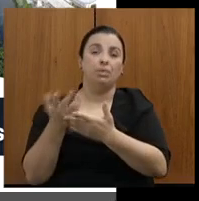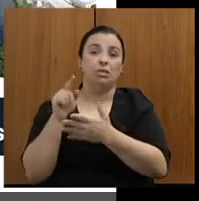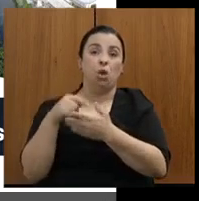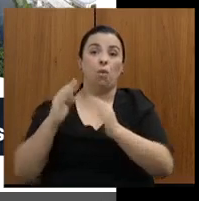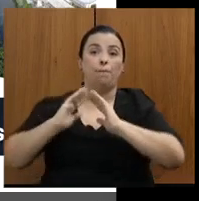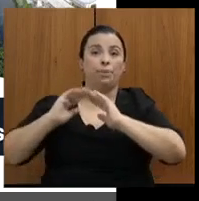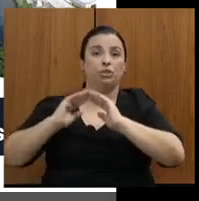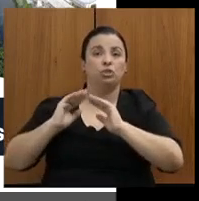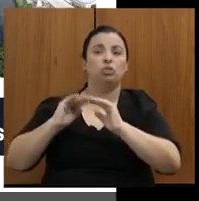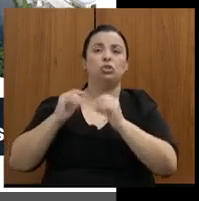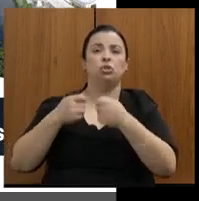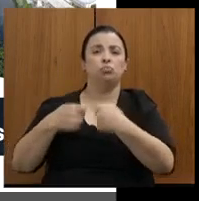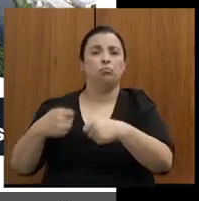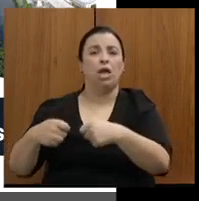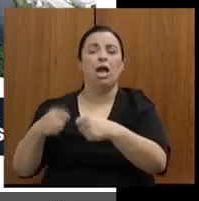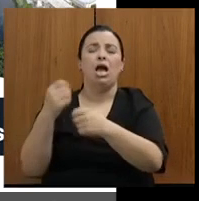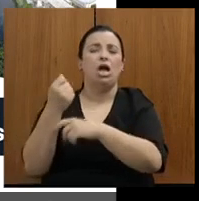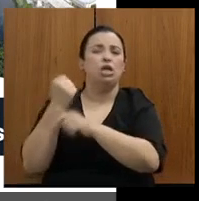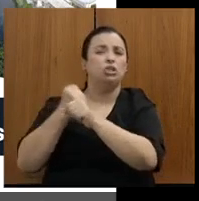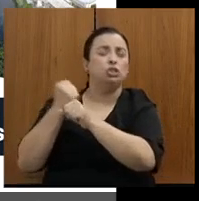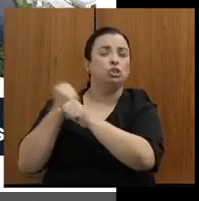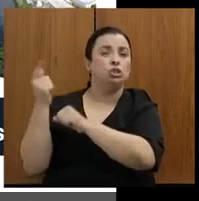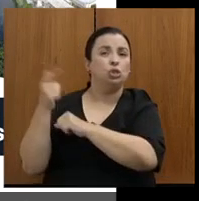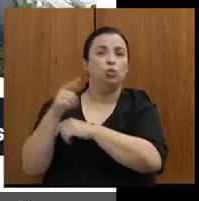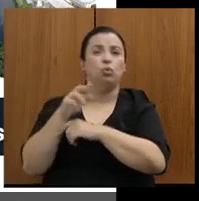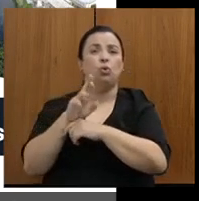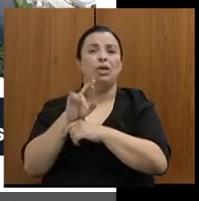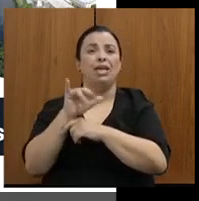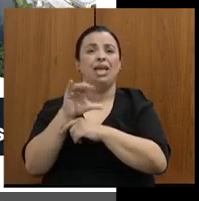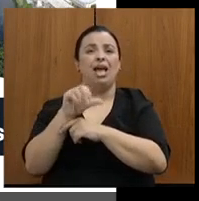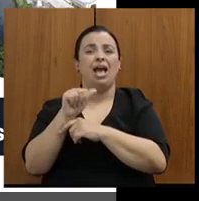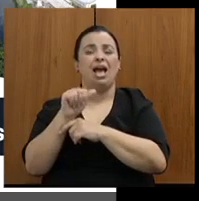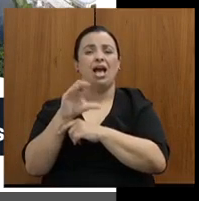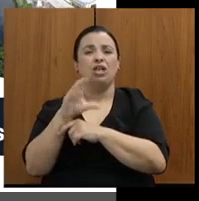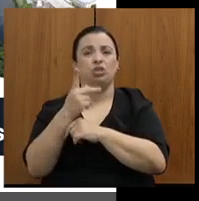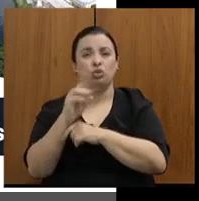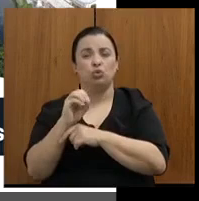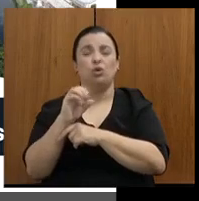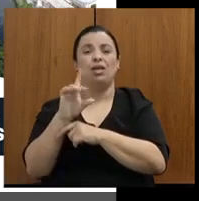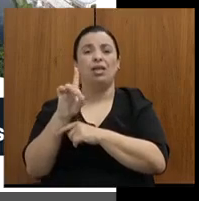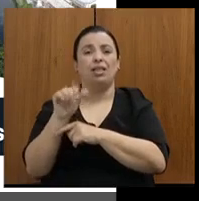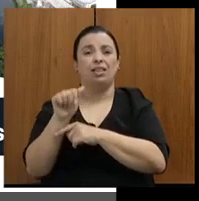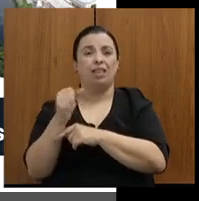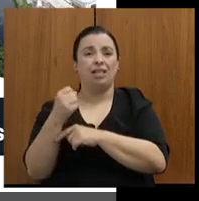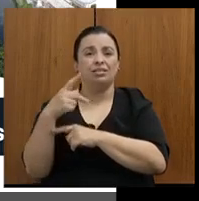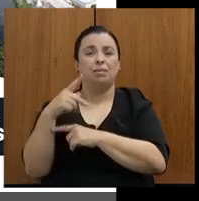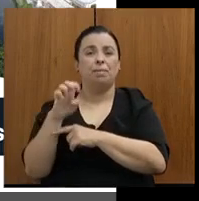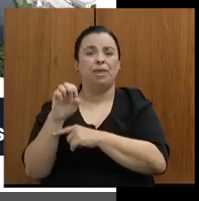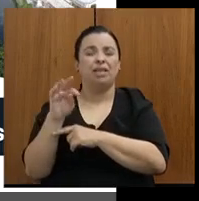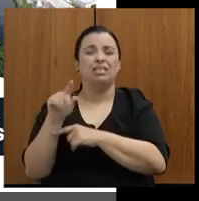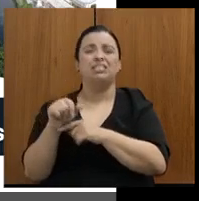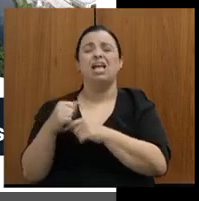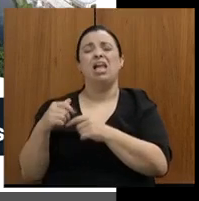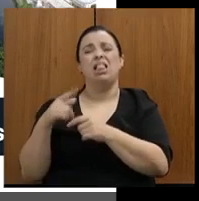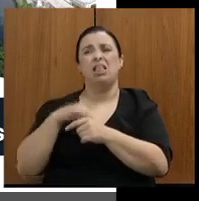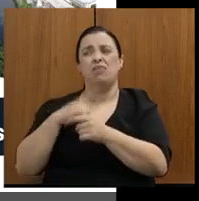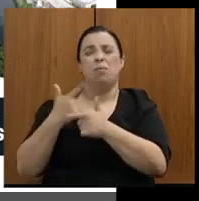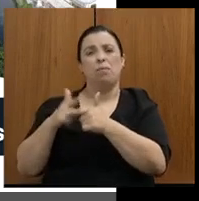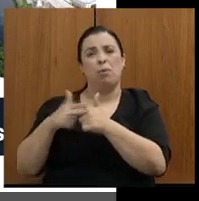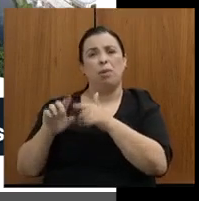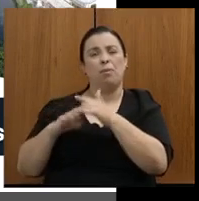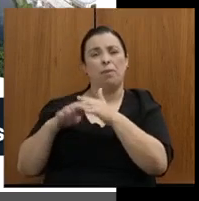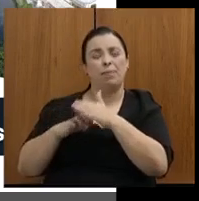parque Riacho das Pedras, isso é algo que houve um problema com a empresa lá, nós, junto com a Prefeitura de Contagem, falamos com a empresa,